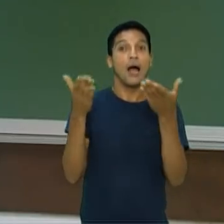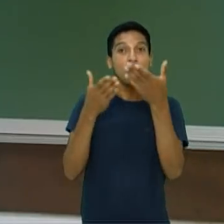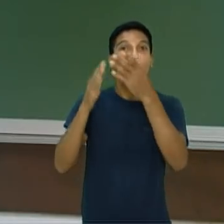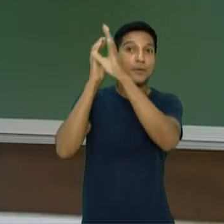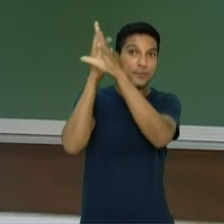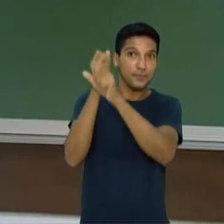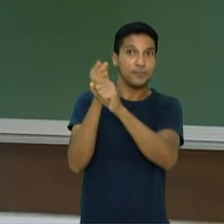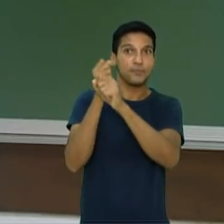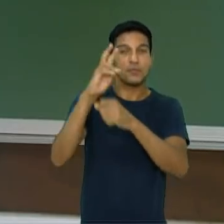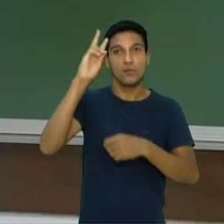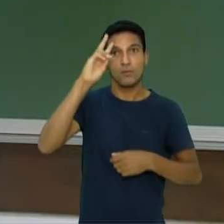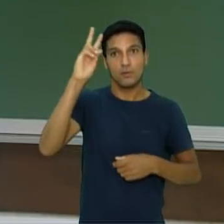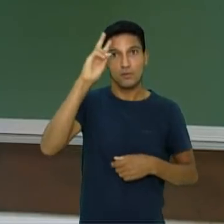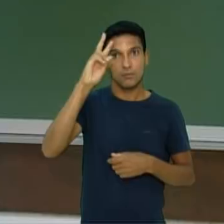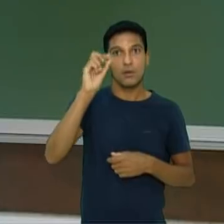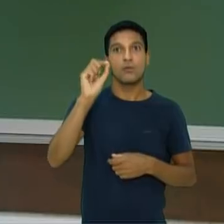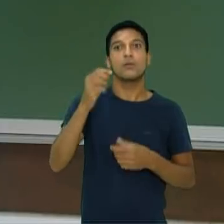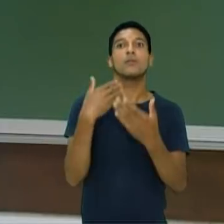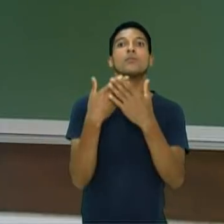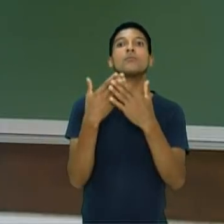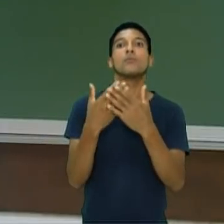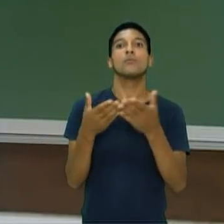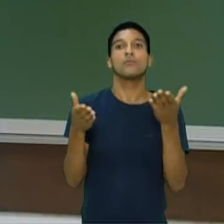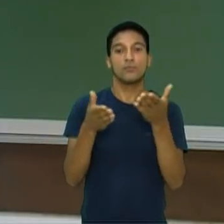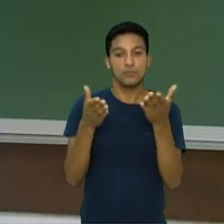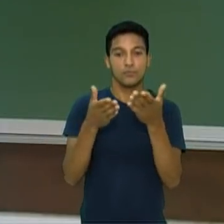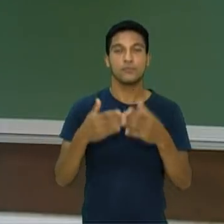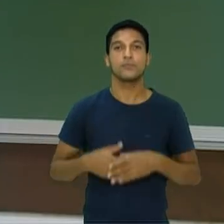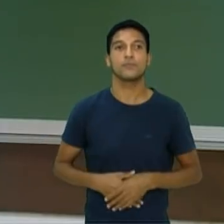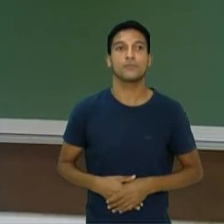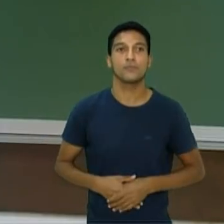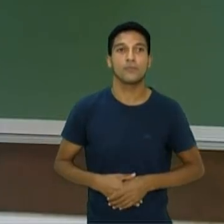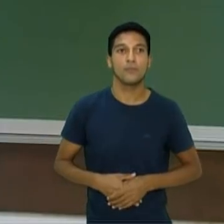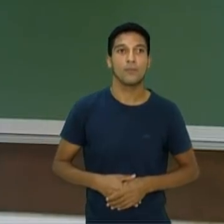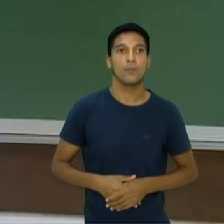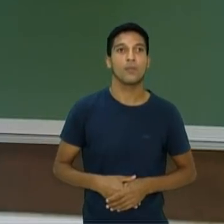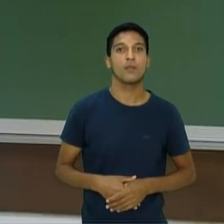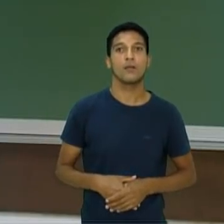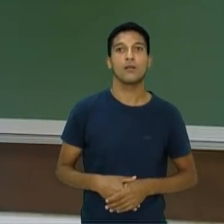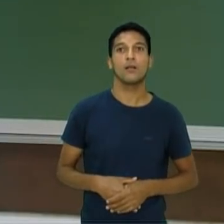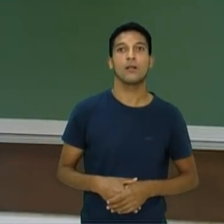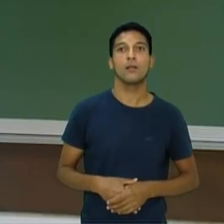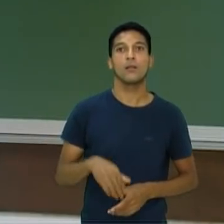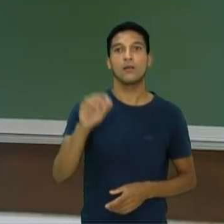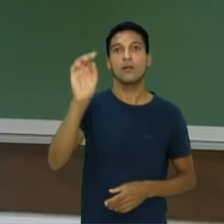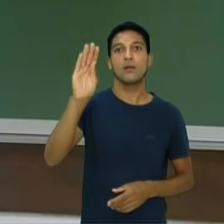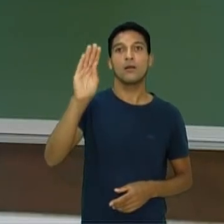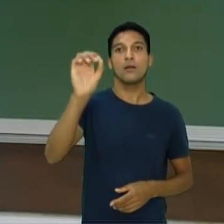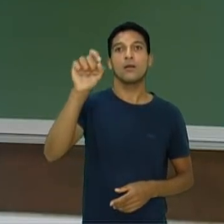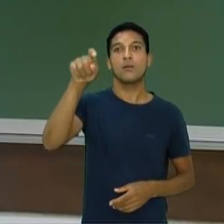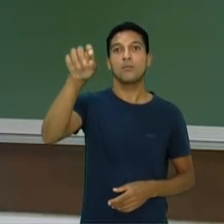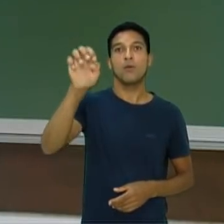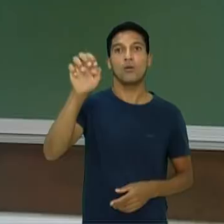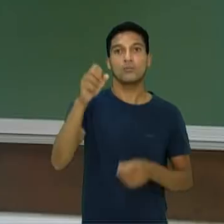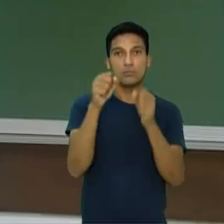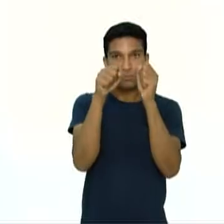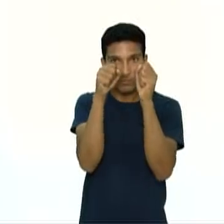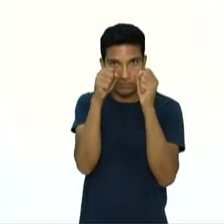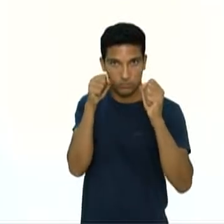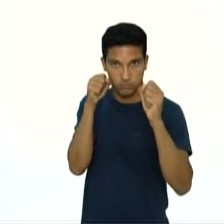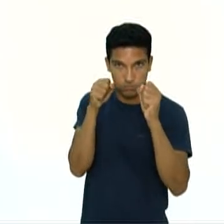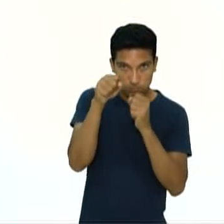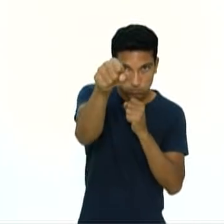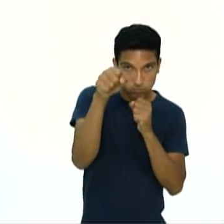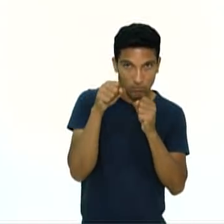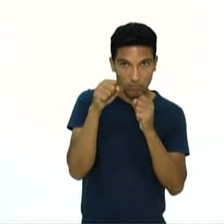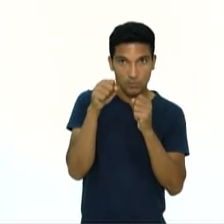relembrada no que nós vimos na aula de hoje. O boxe teve origem lá no pugilato grego, né? Está presente